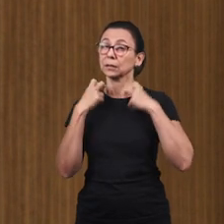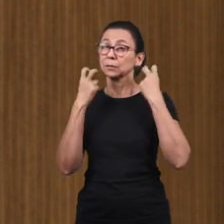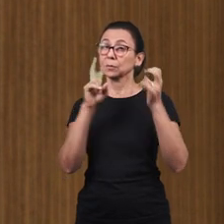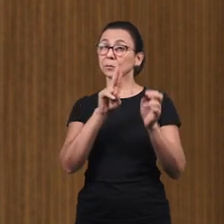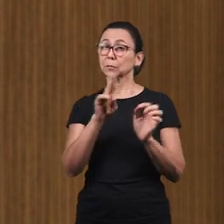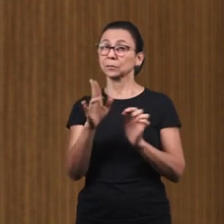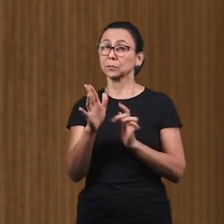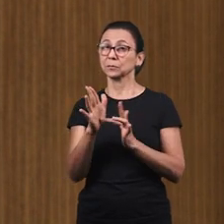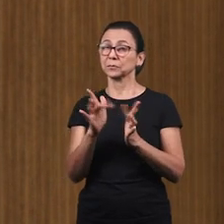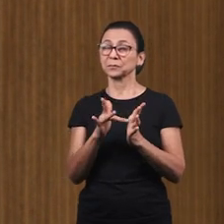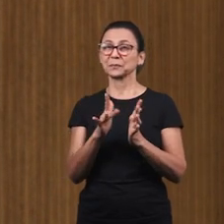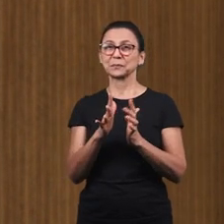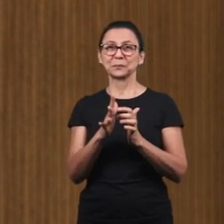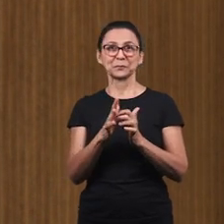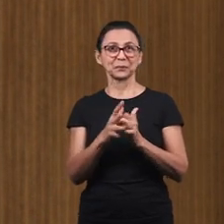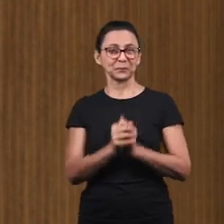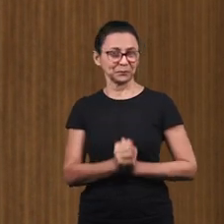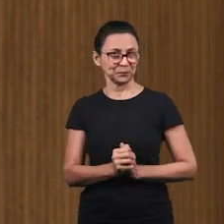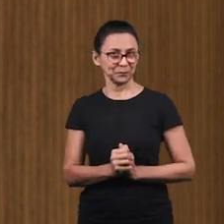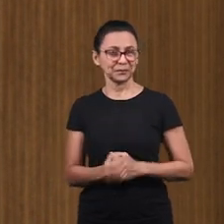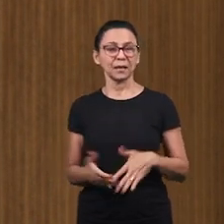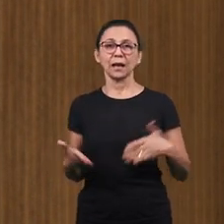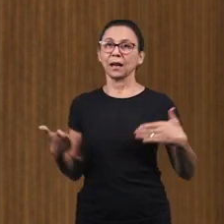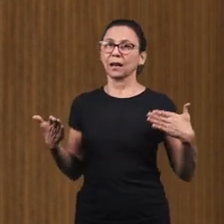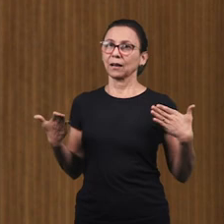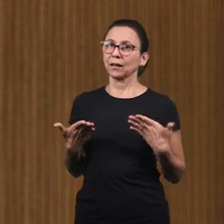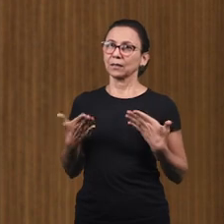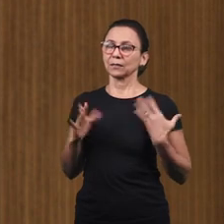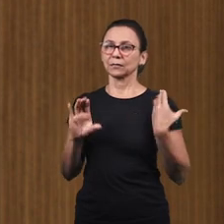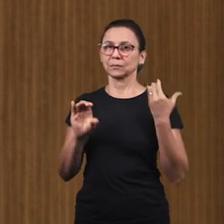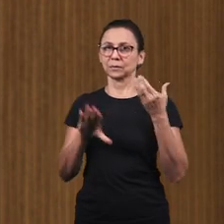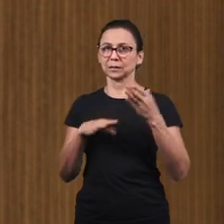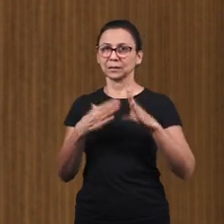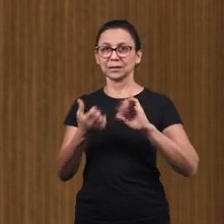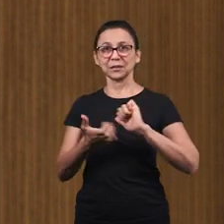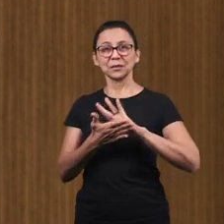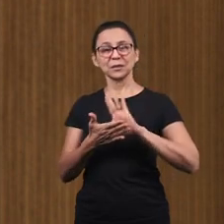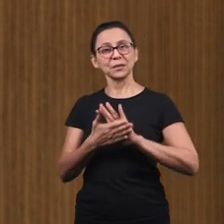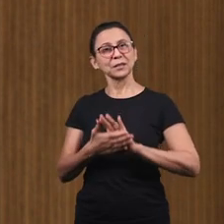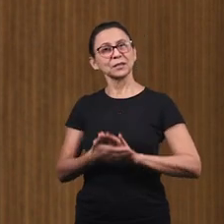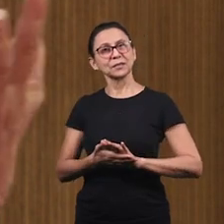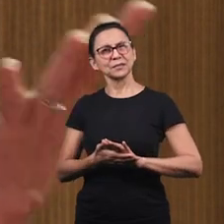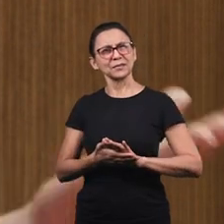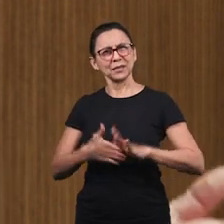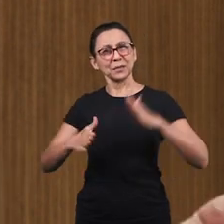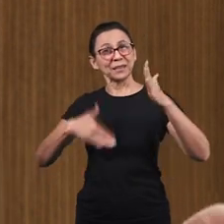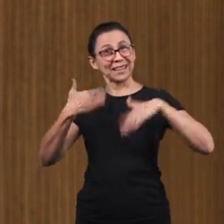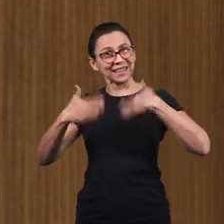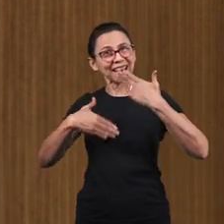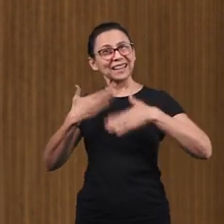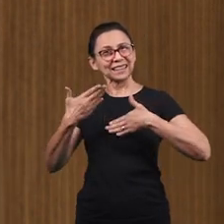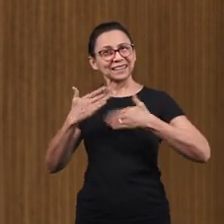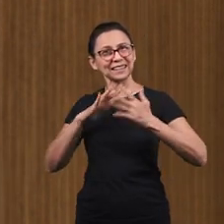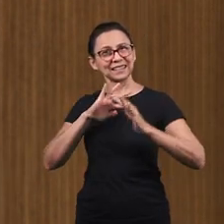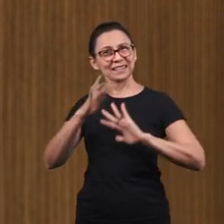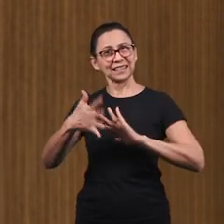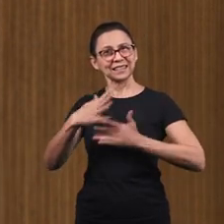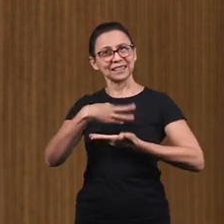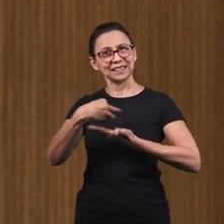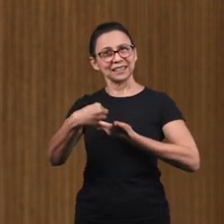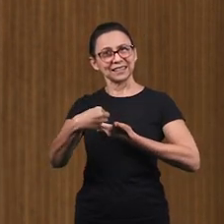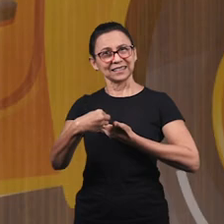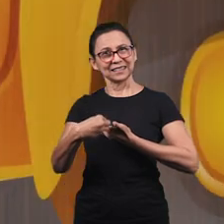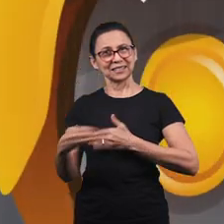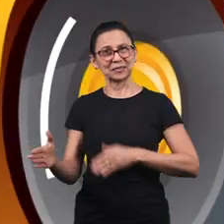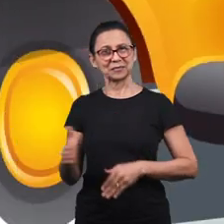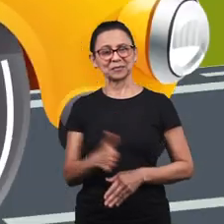em nome de Jesus. Amém. E agora, nós vamos cantar um louvor ao Senhor. Vamos cantar com muita alegria, Jesus Cristo